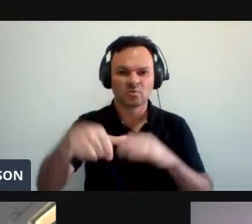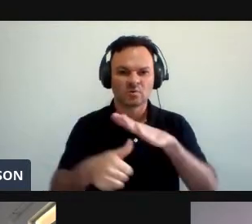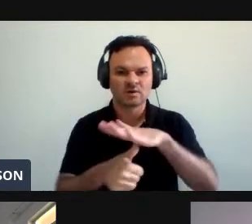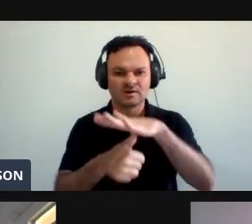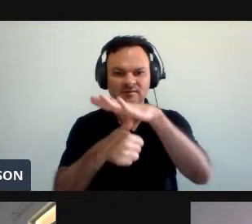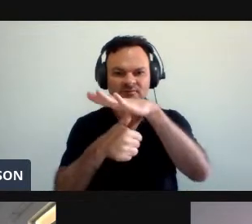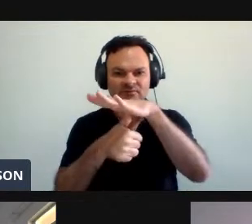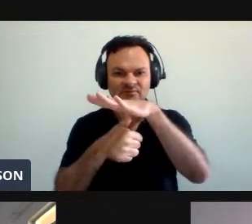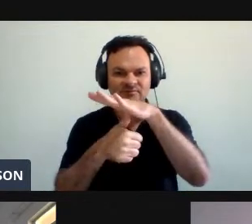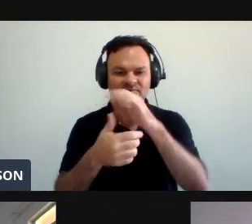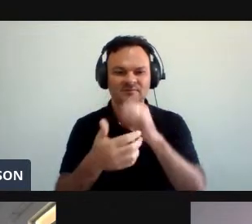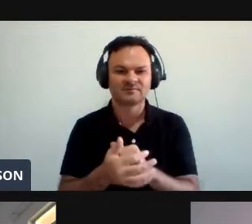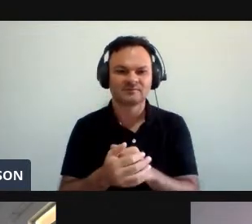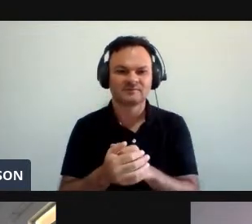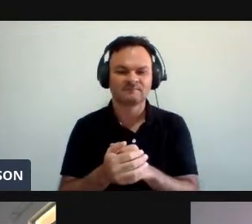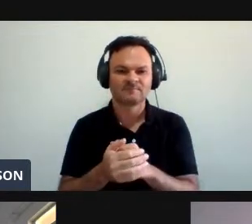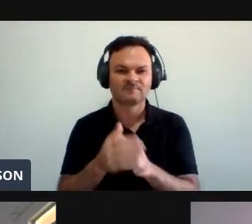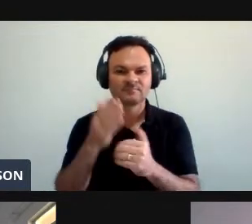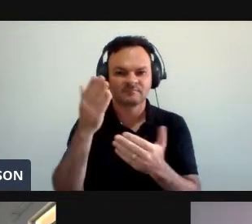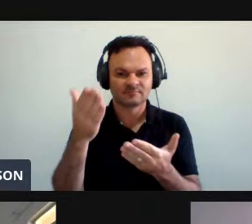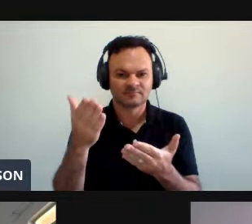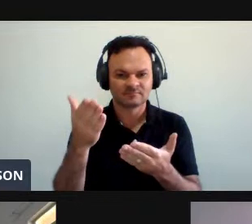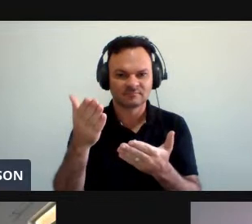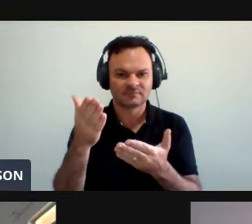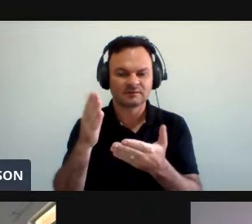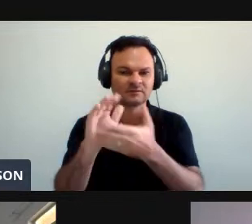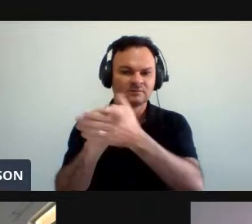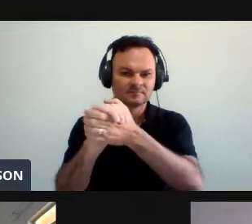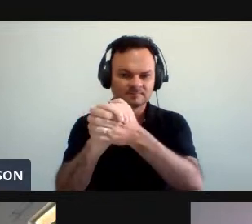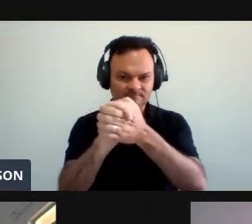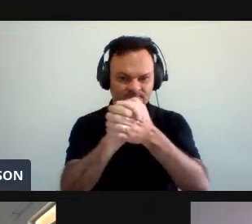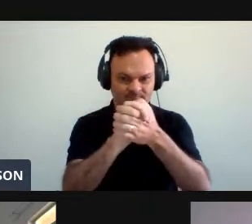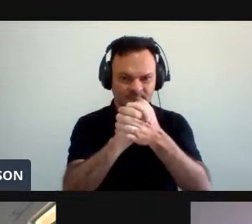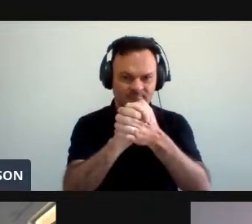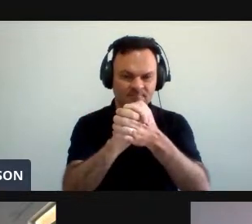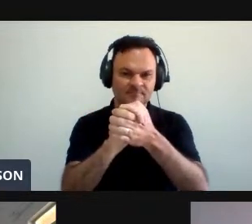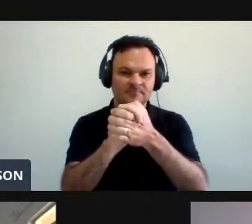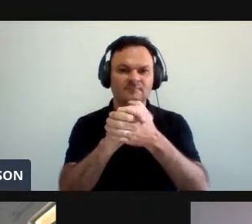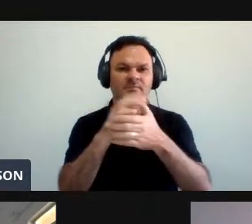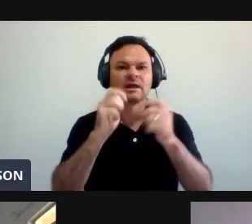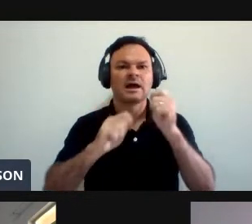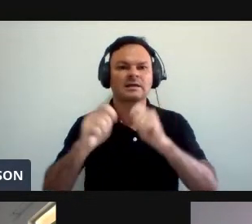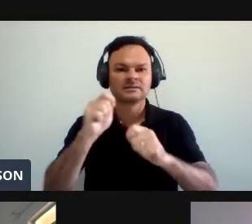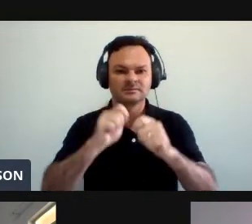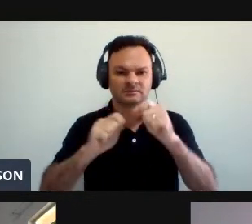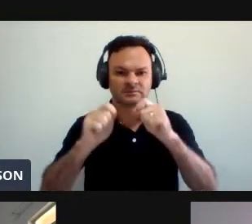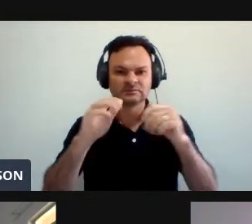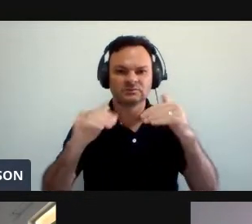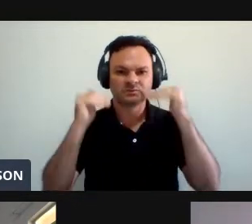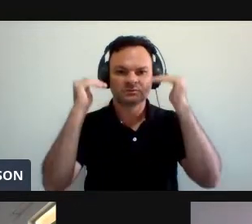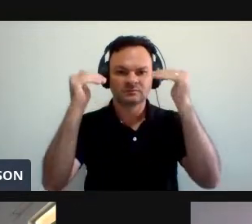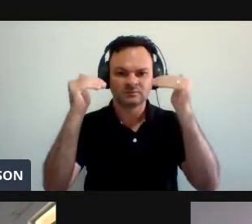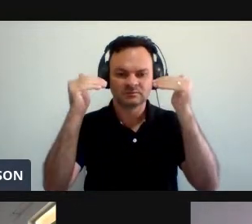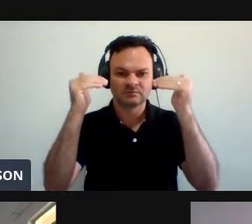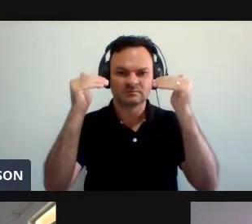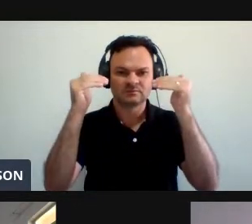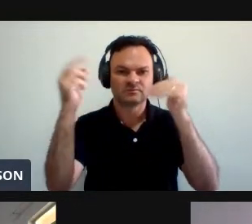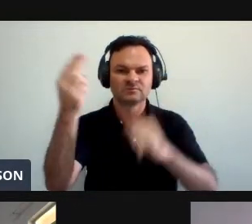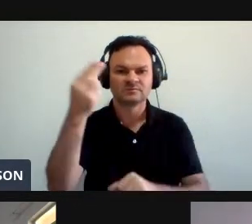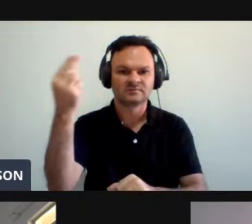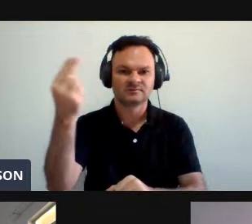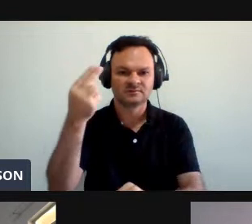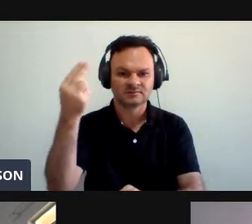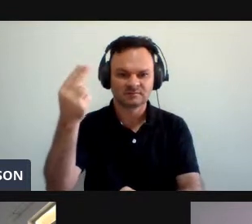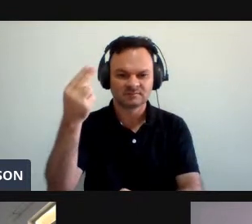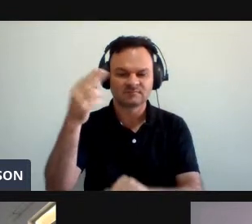Em nome de quem Nós saudamos A todos aqueles Que fazem parte Da administração Da nossa universidade Aqui do